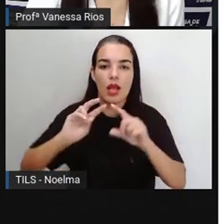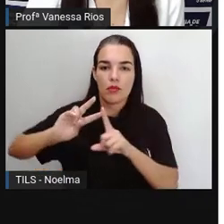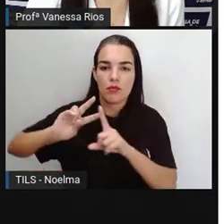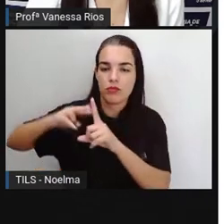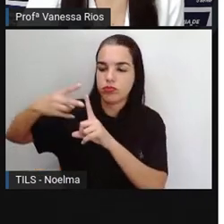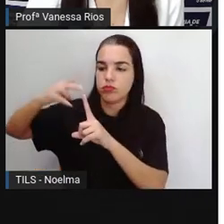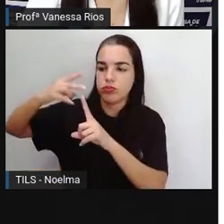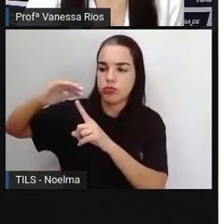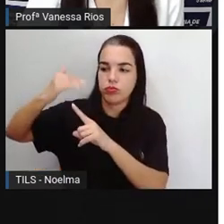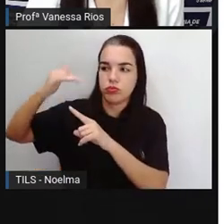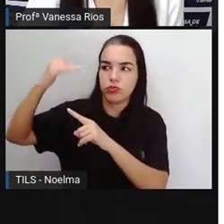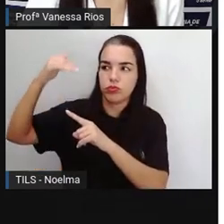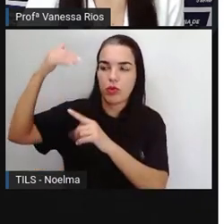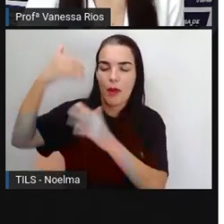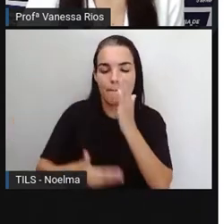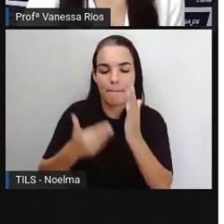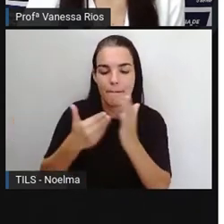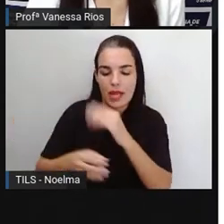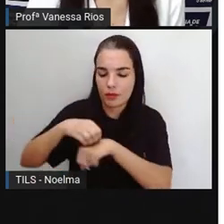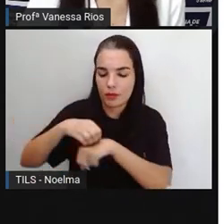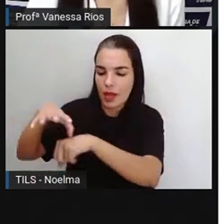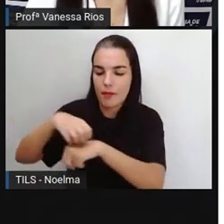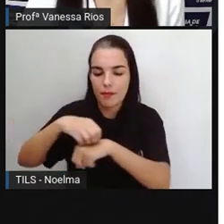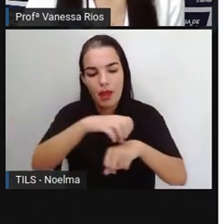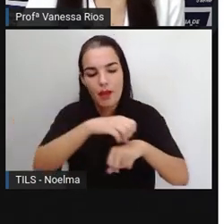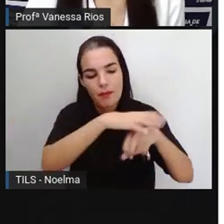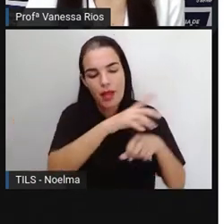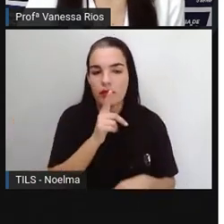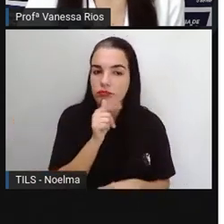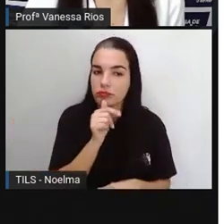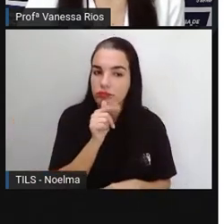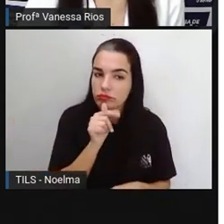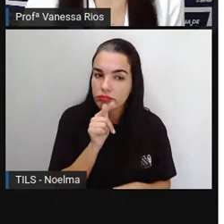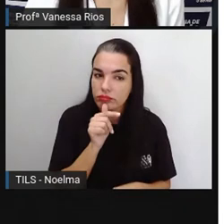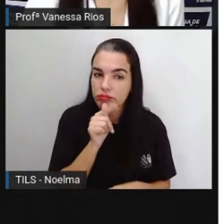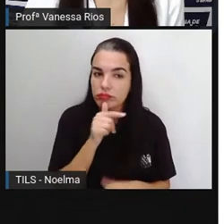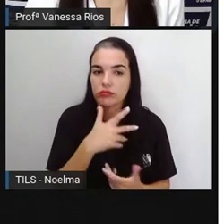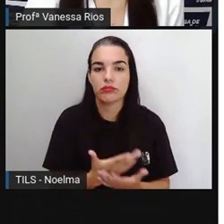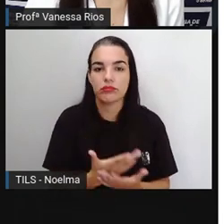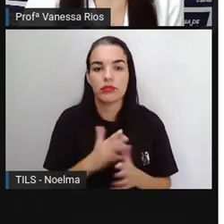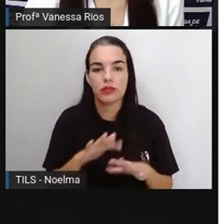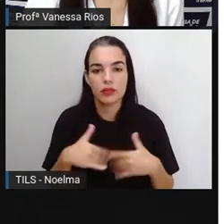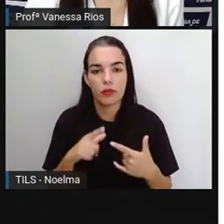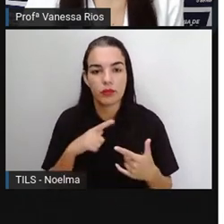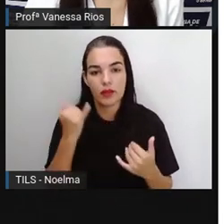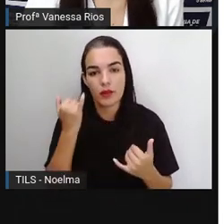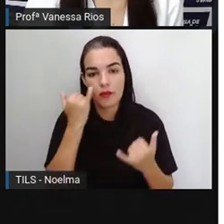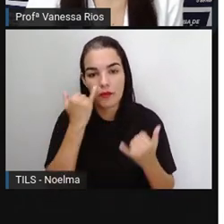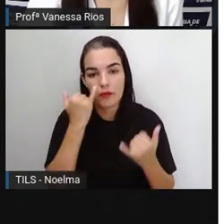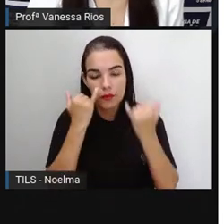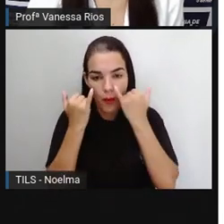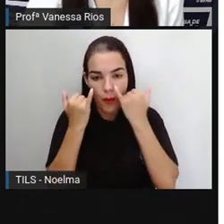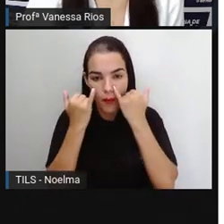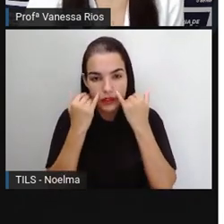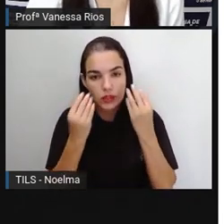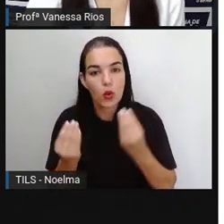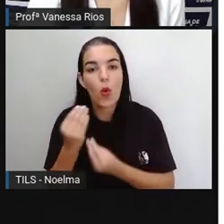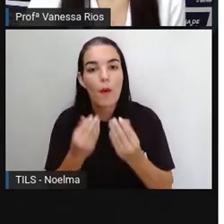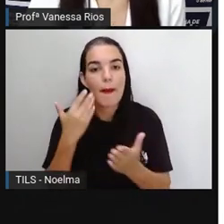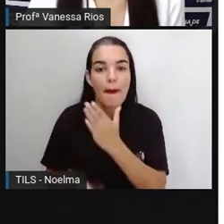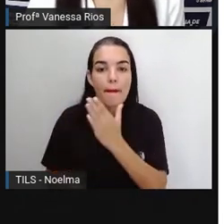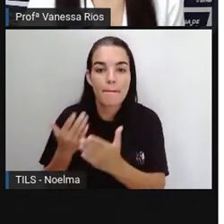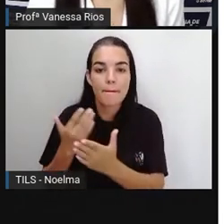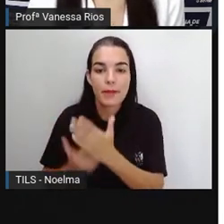Perdas na Distribuição de Água. Então, é um gráfico que vai trazer as informações sobre como as perdas